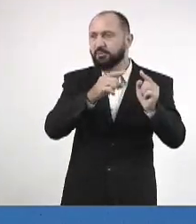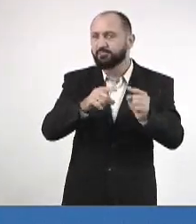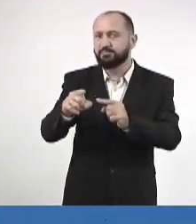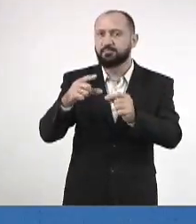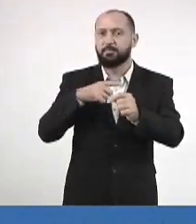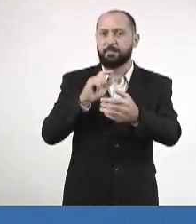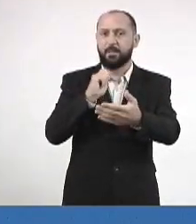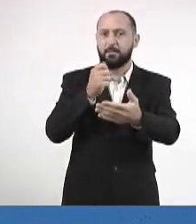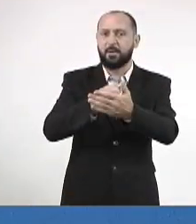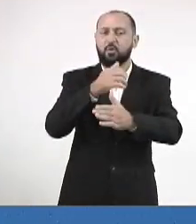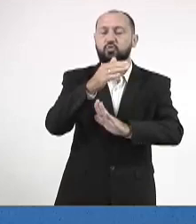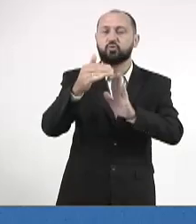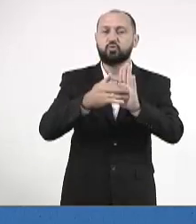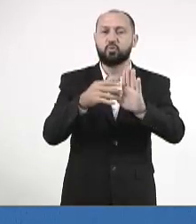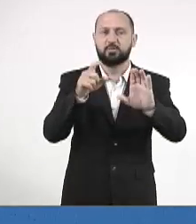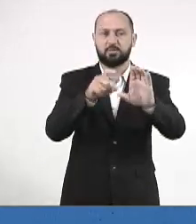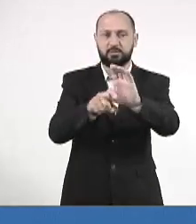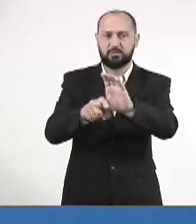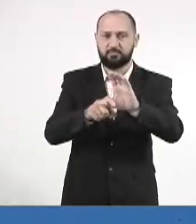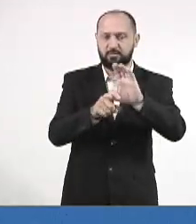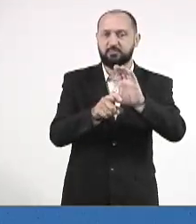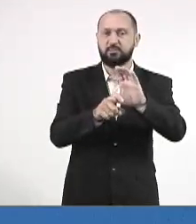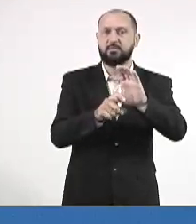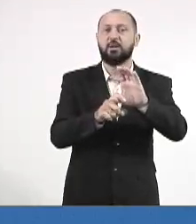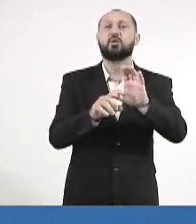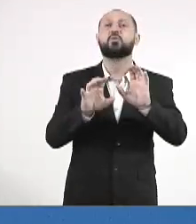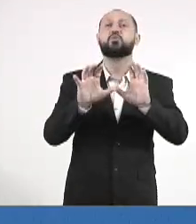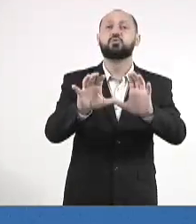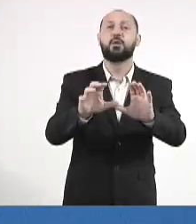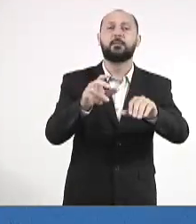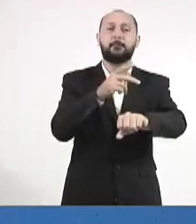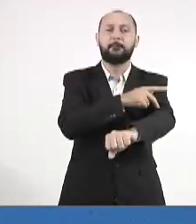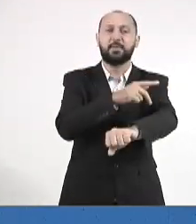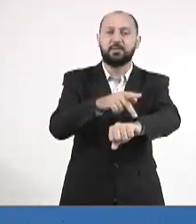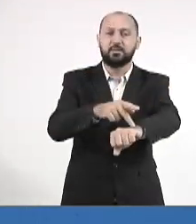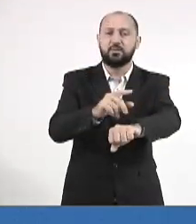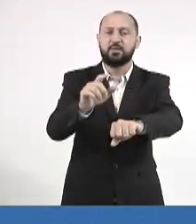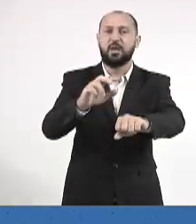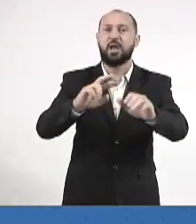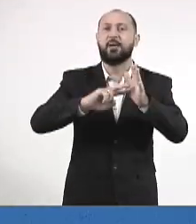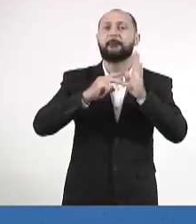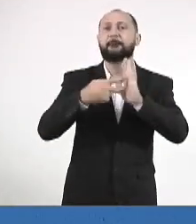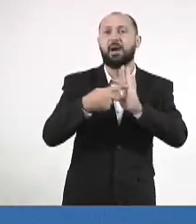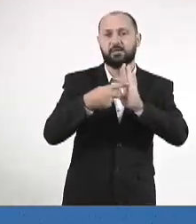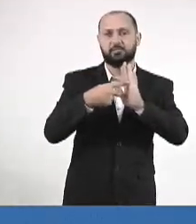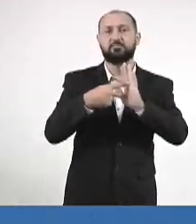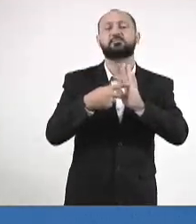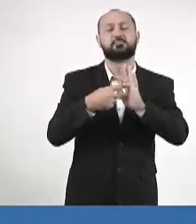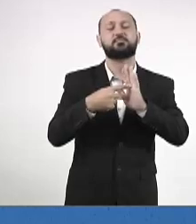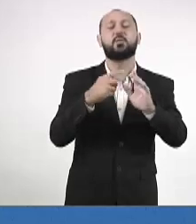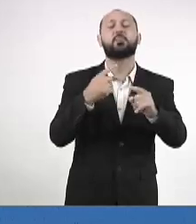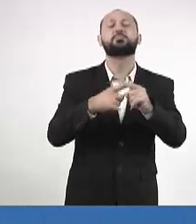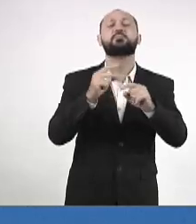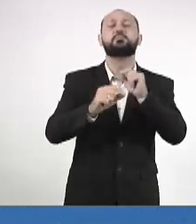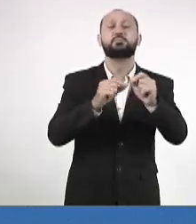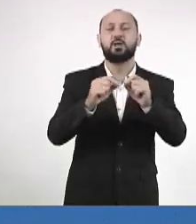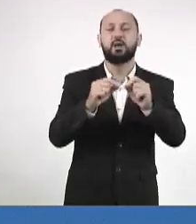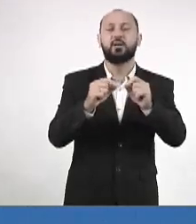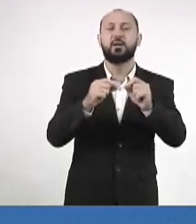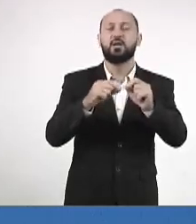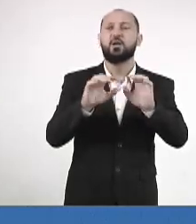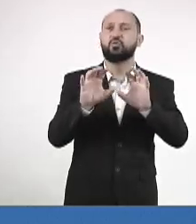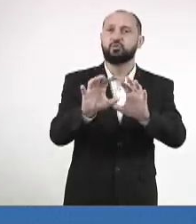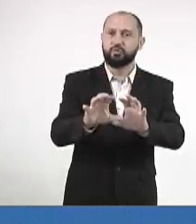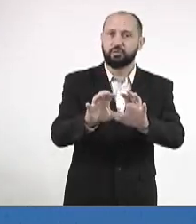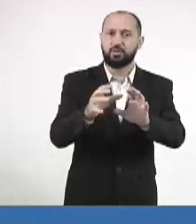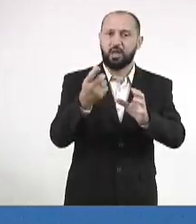pagar toda a despesa. É uma forma pedagógica, isso é simbólico, porque o lado mais sensível